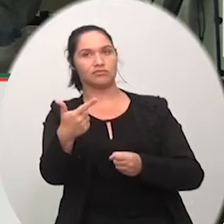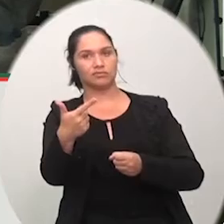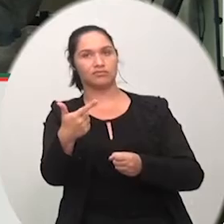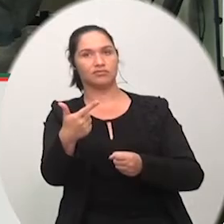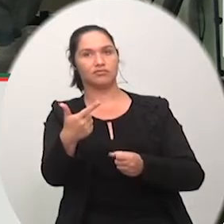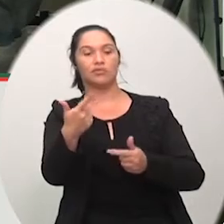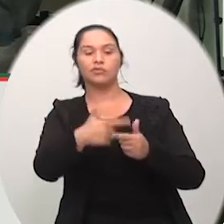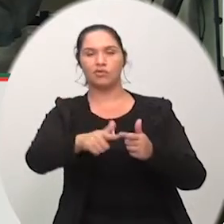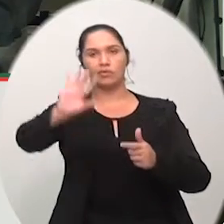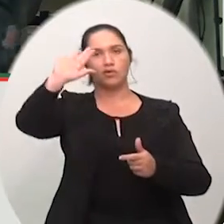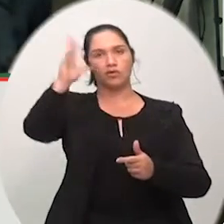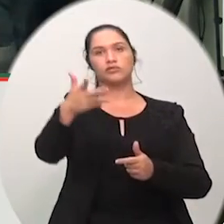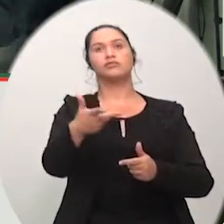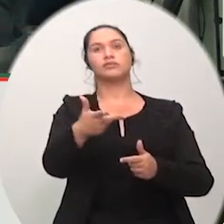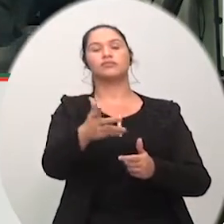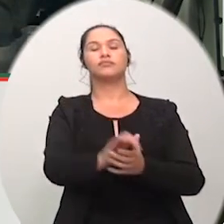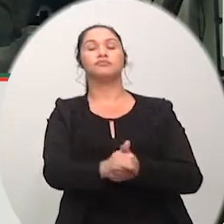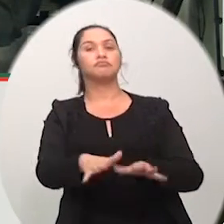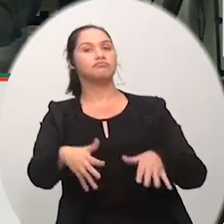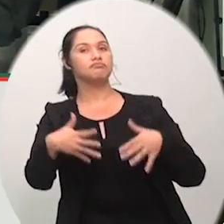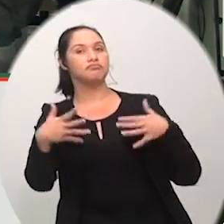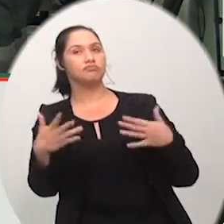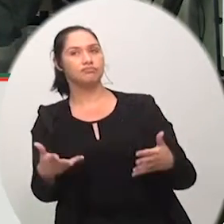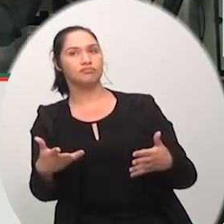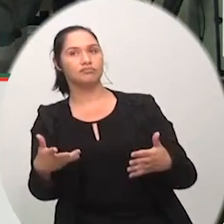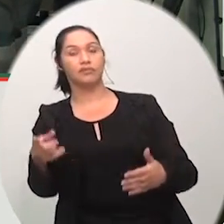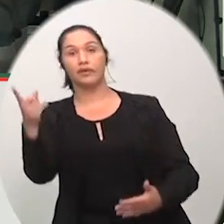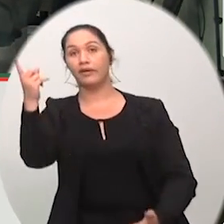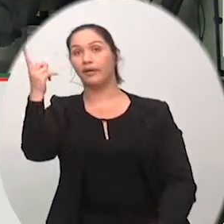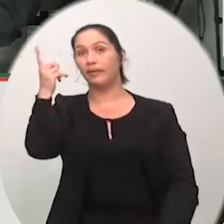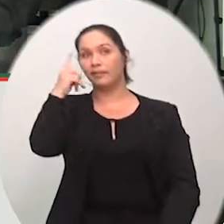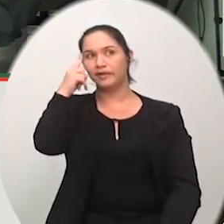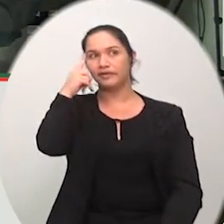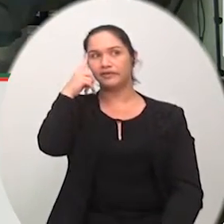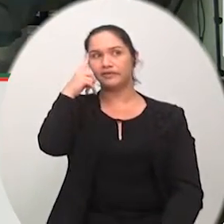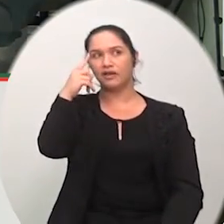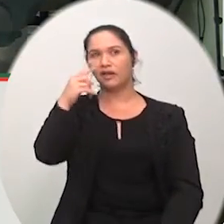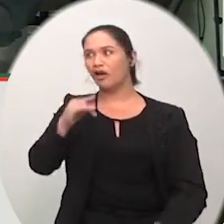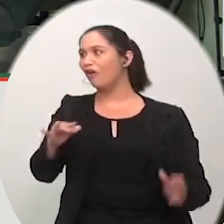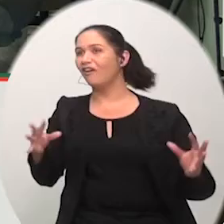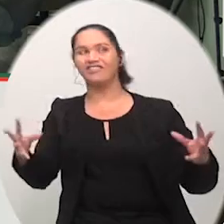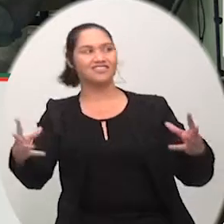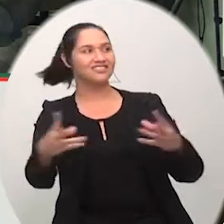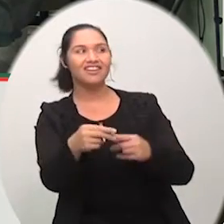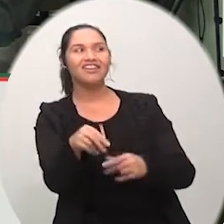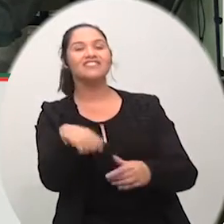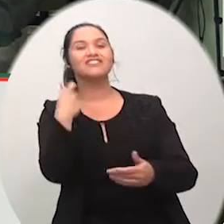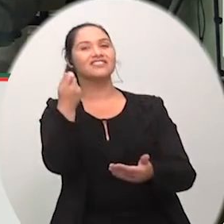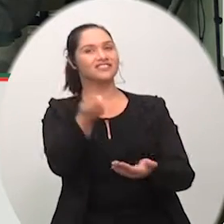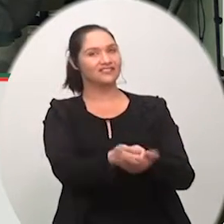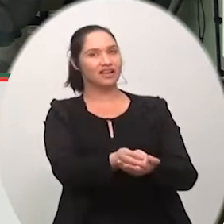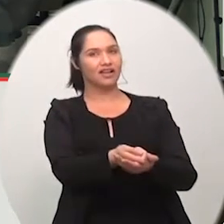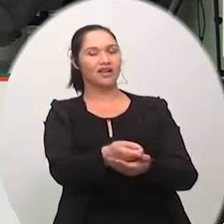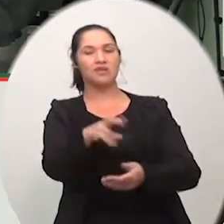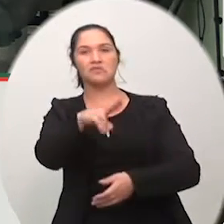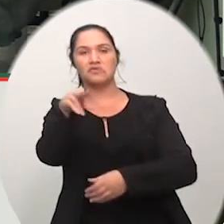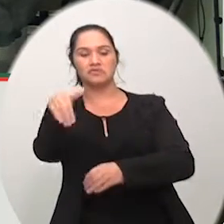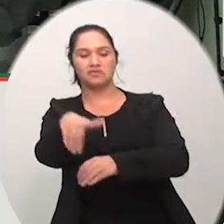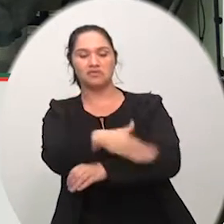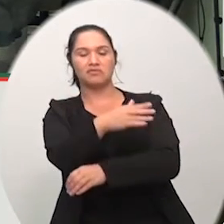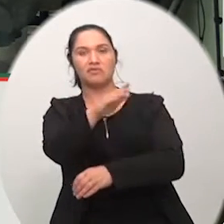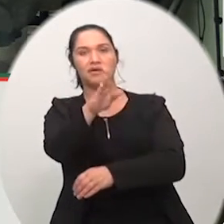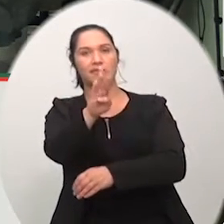não tem outra alternativa e é todo mundo não vai sobrar para ninguém aqui quem usar a BR-101 vai ter que pagar a conta vereador uma